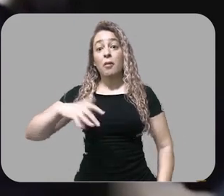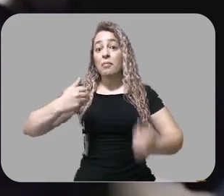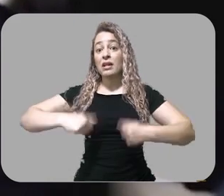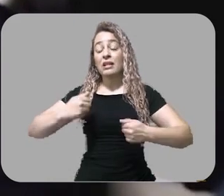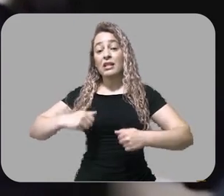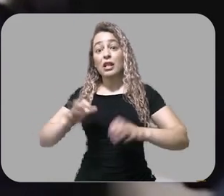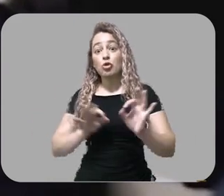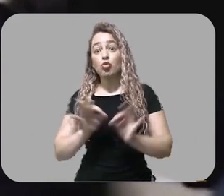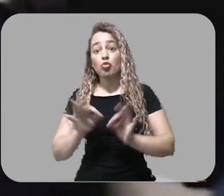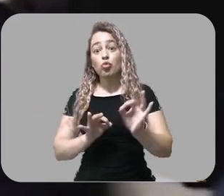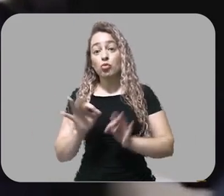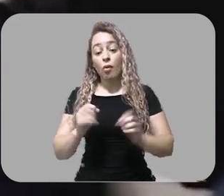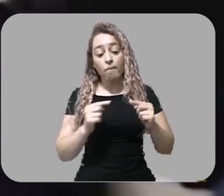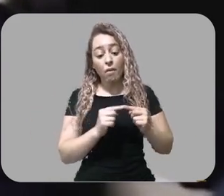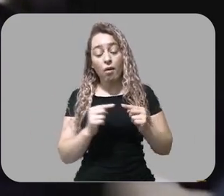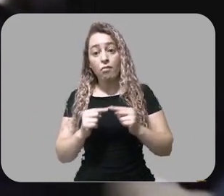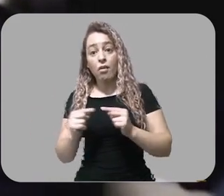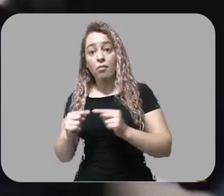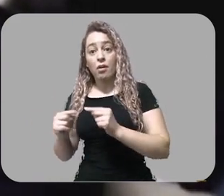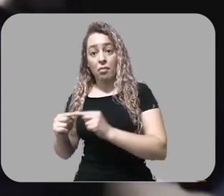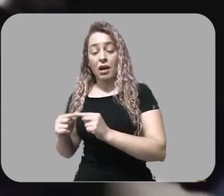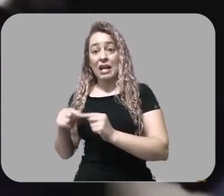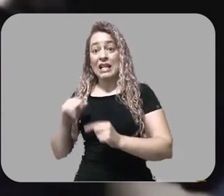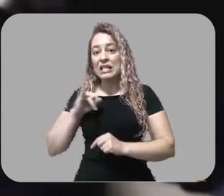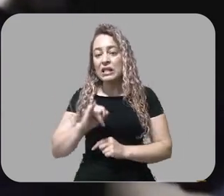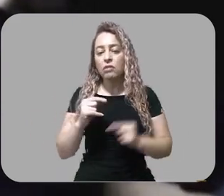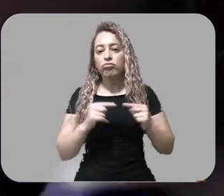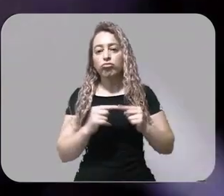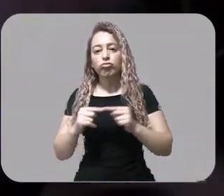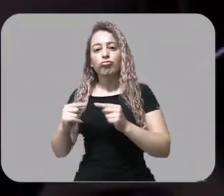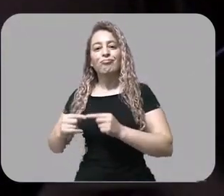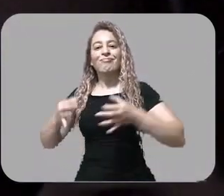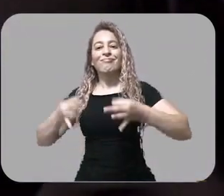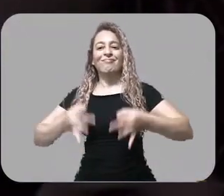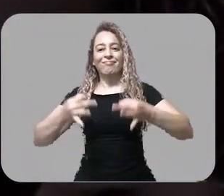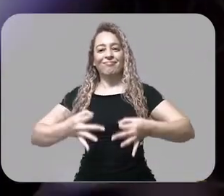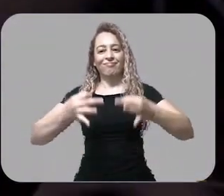Peças que se encaixam, quando se encaixam, ativam circuitos.